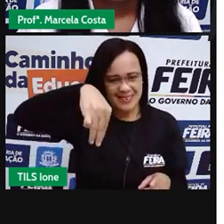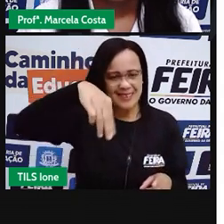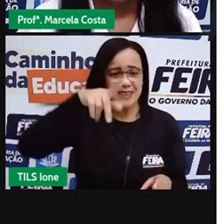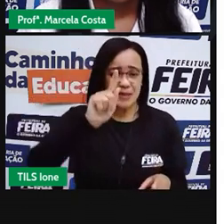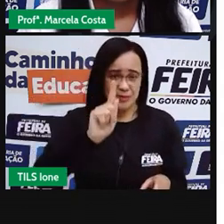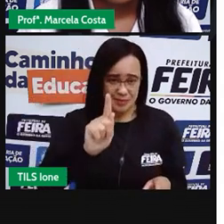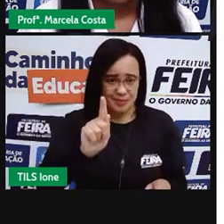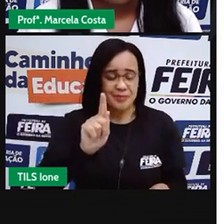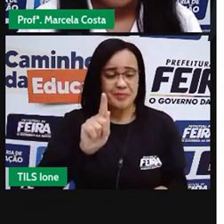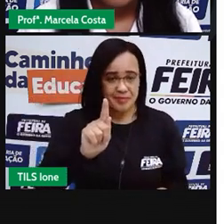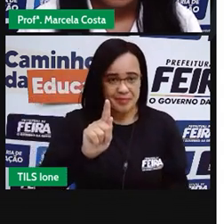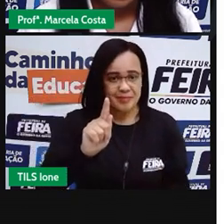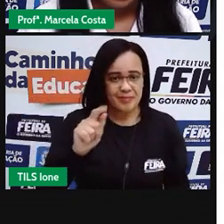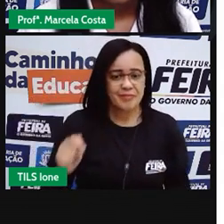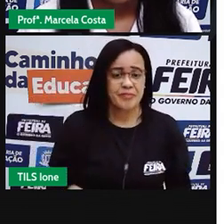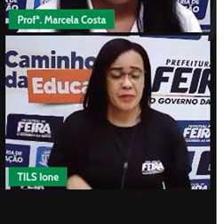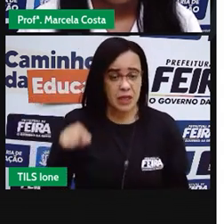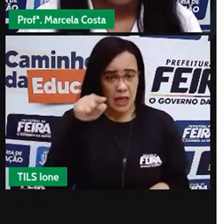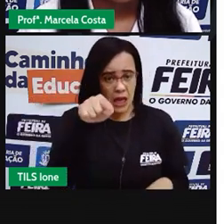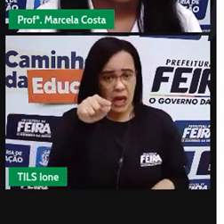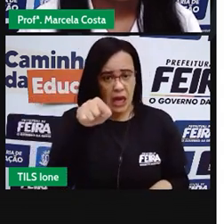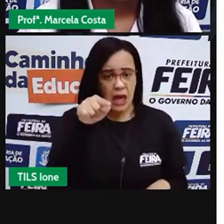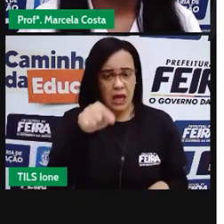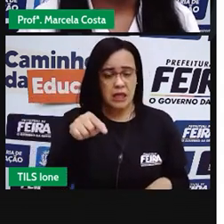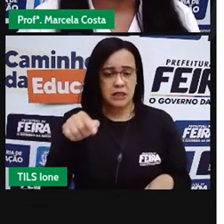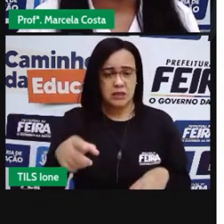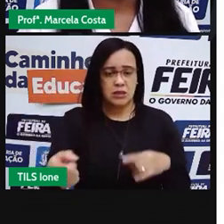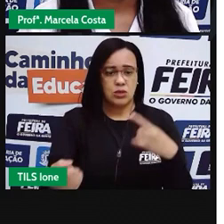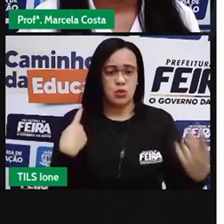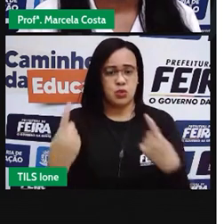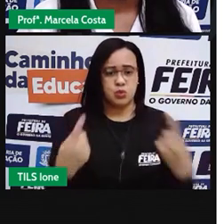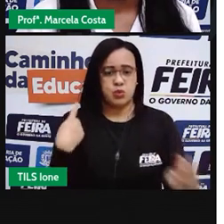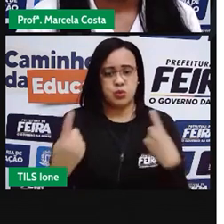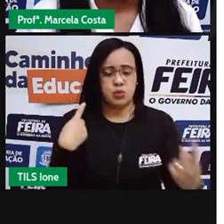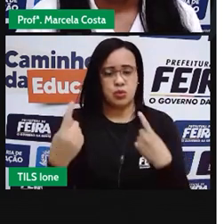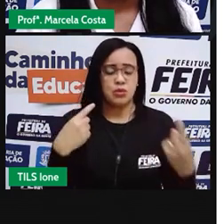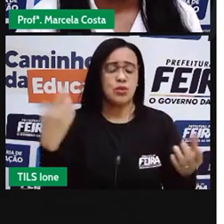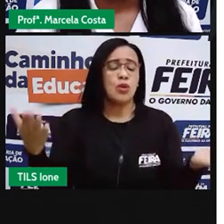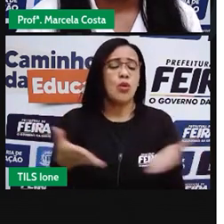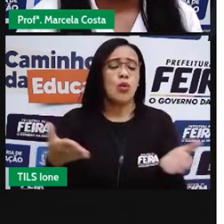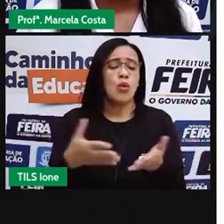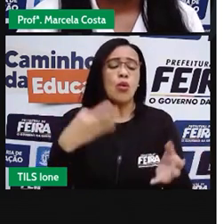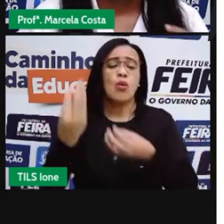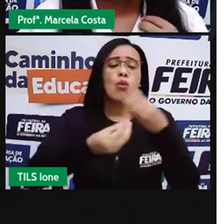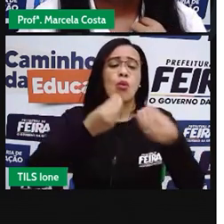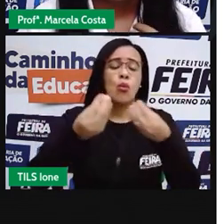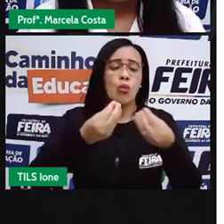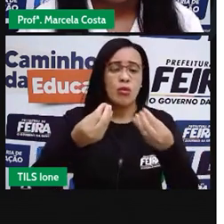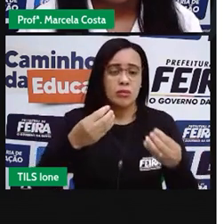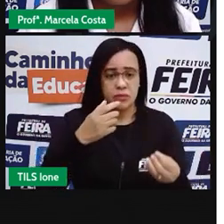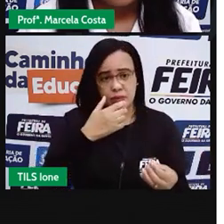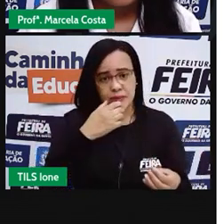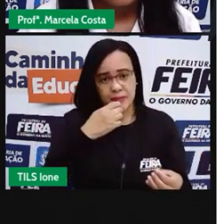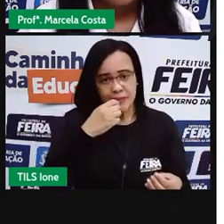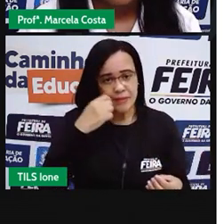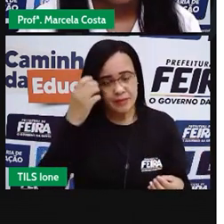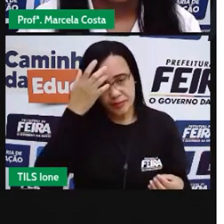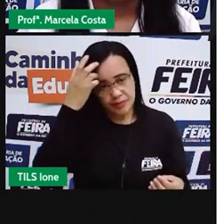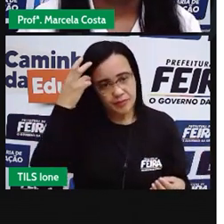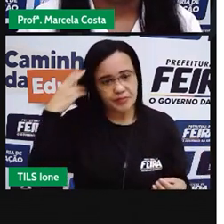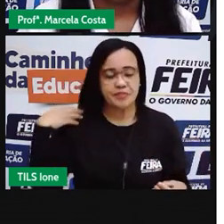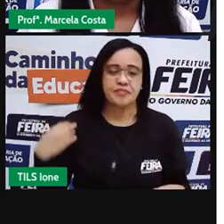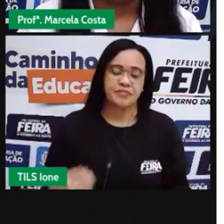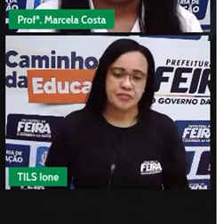Na Avenida Fragamaia, atualmente, a gente já vê ciclovias